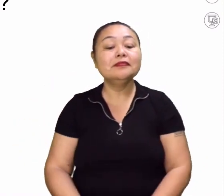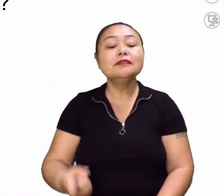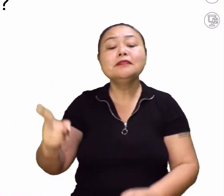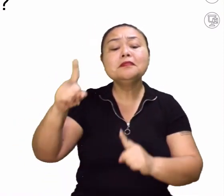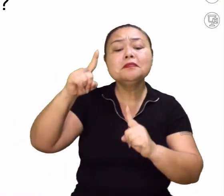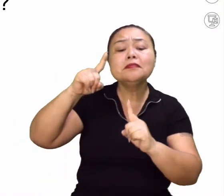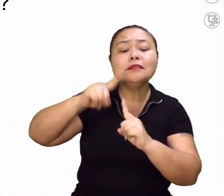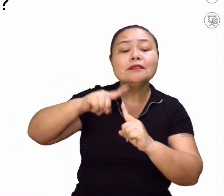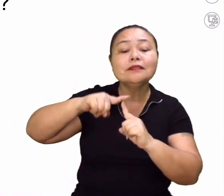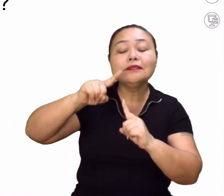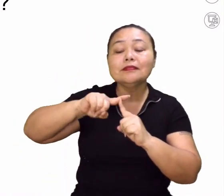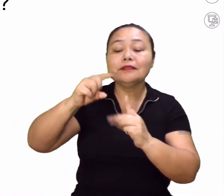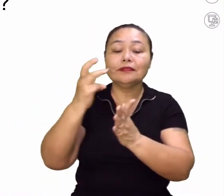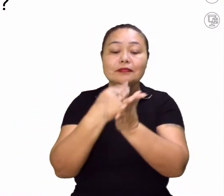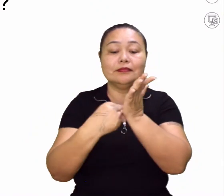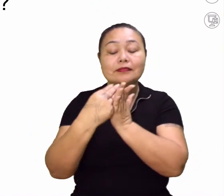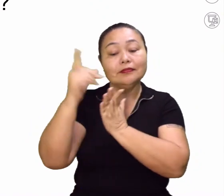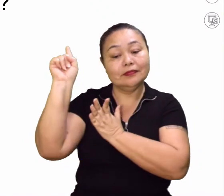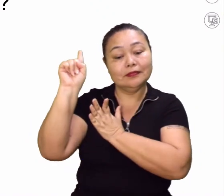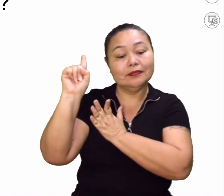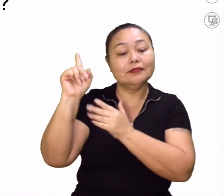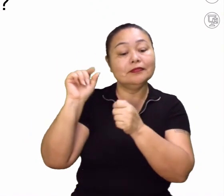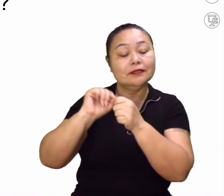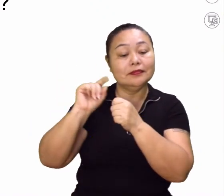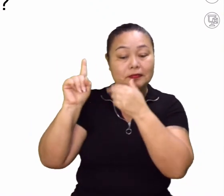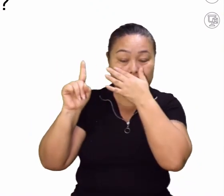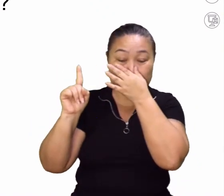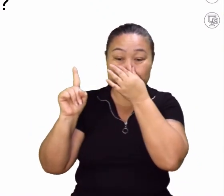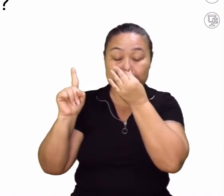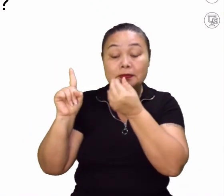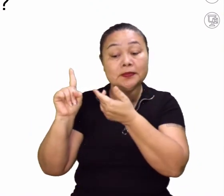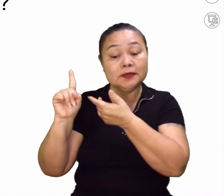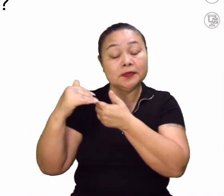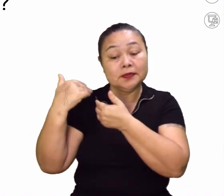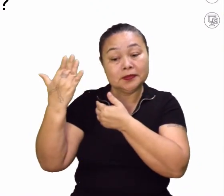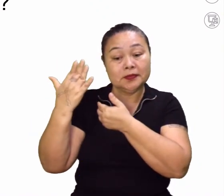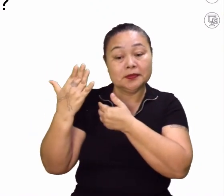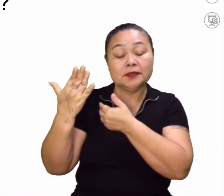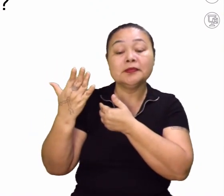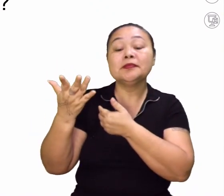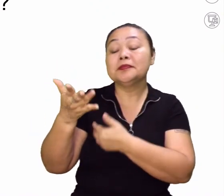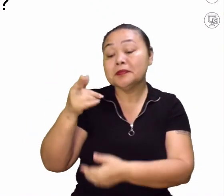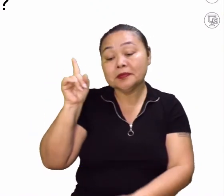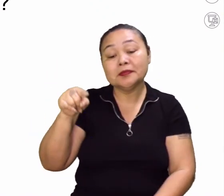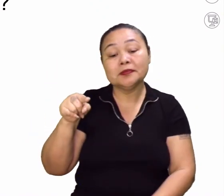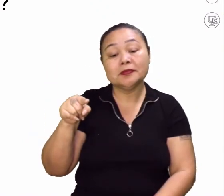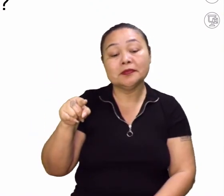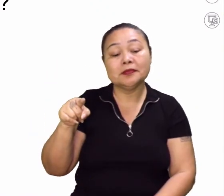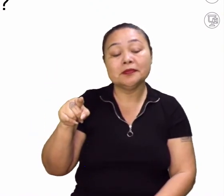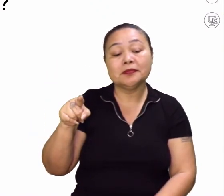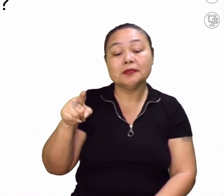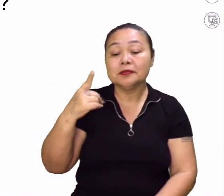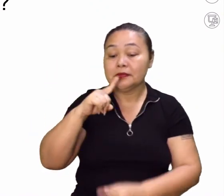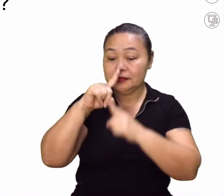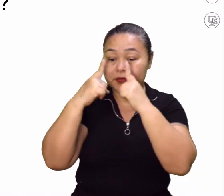A que tipo de mapa refere-se o fragmento acima? E aí, Rogério? Uma mão com açúcar ou não? Demais. Tranquilo. Interessante, né?